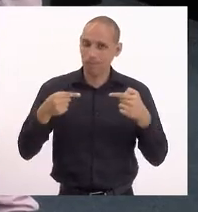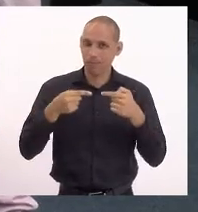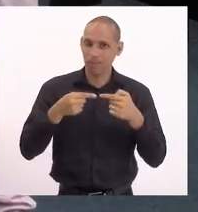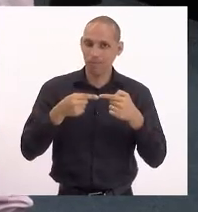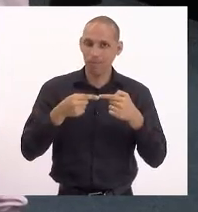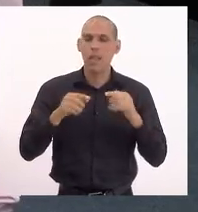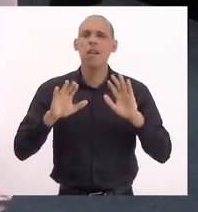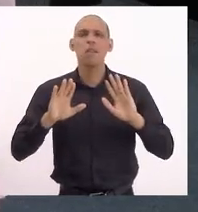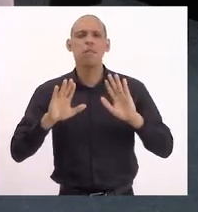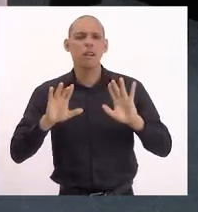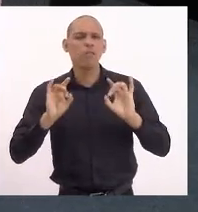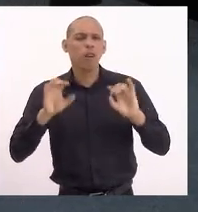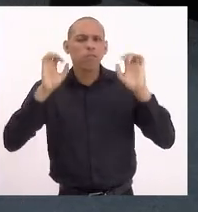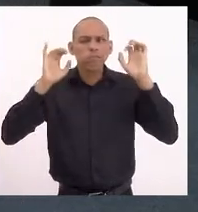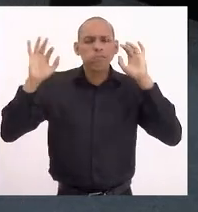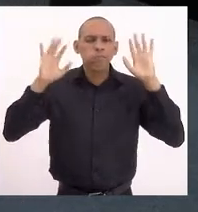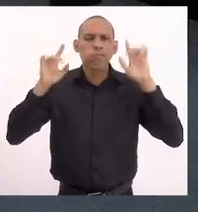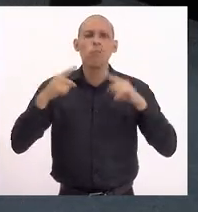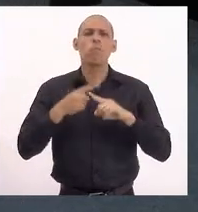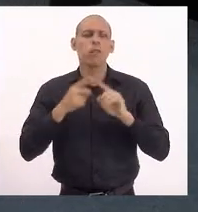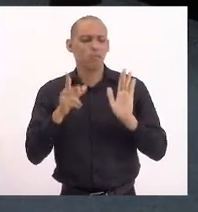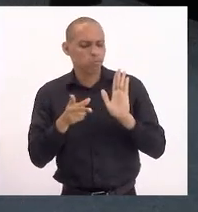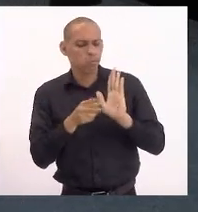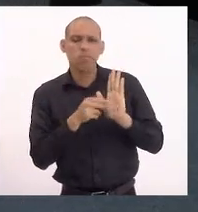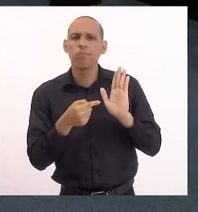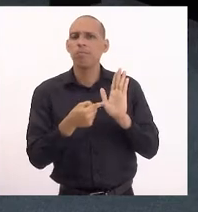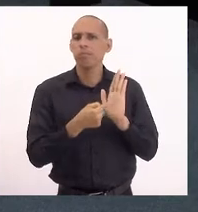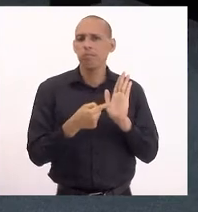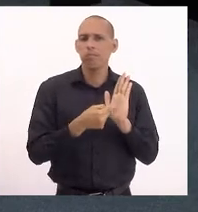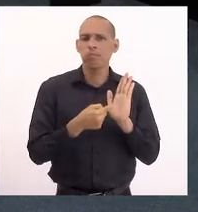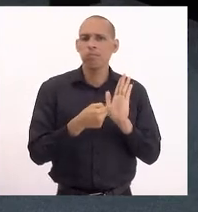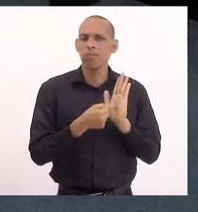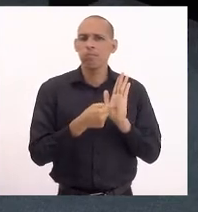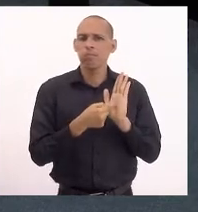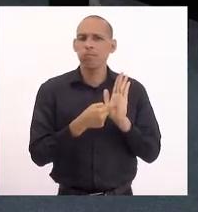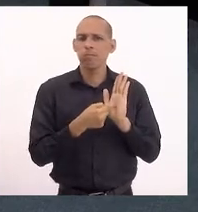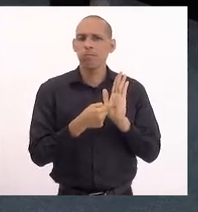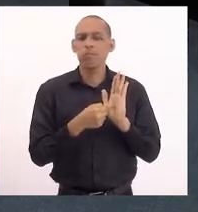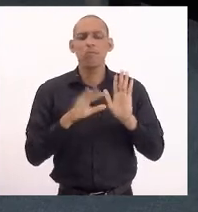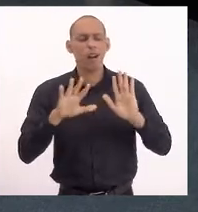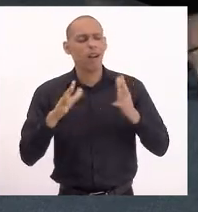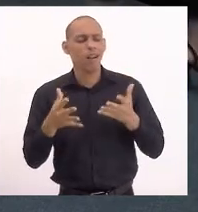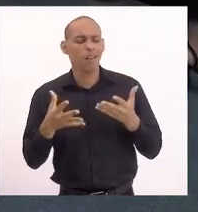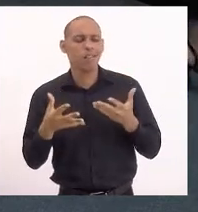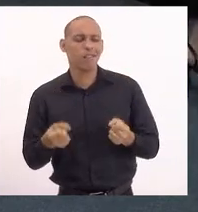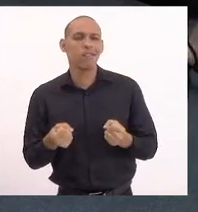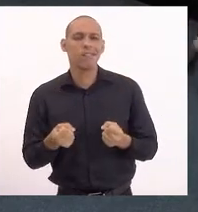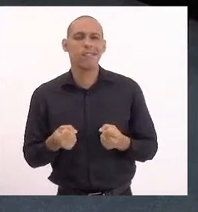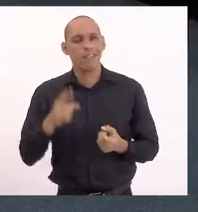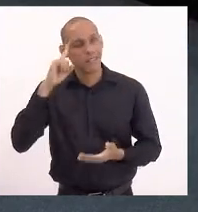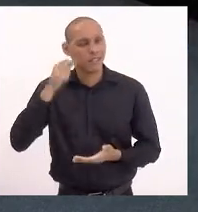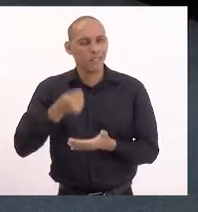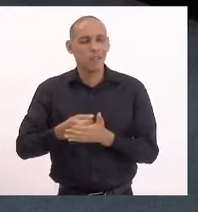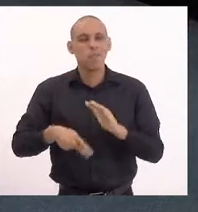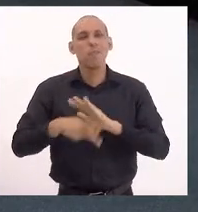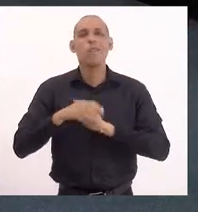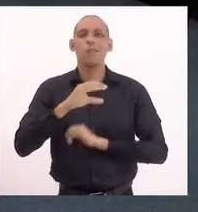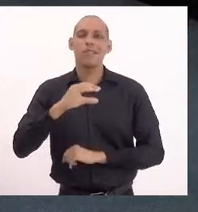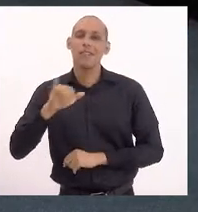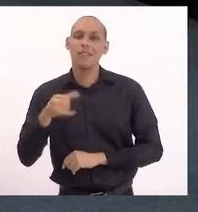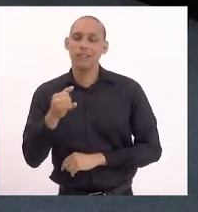apenas ponderar aqui o porquê da emenda mais aceitando aí a decisão da CCJ,